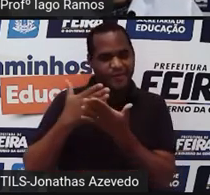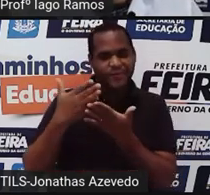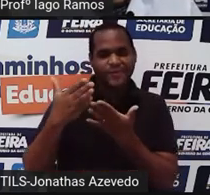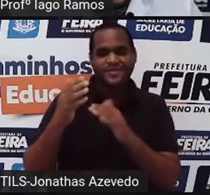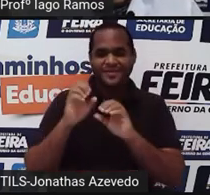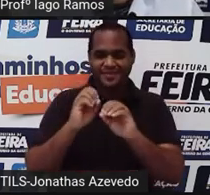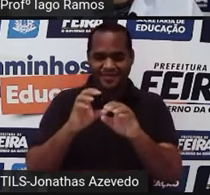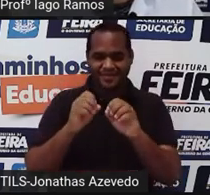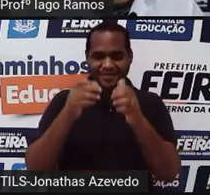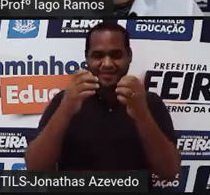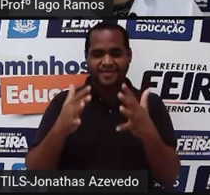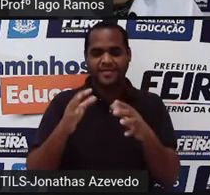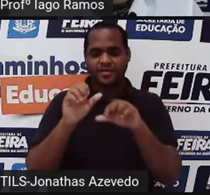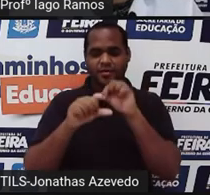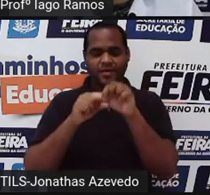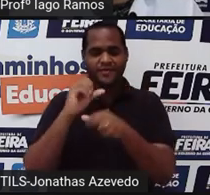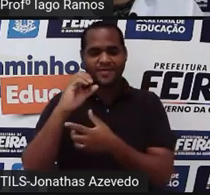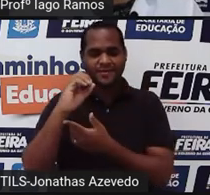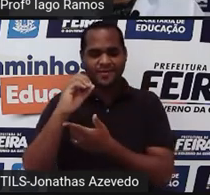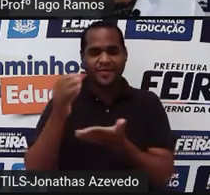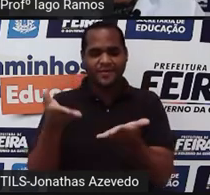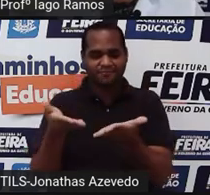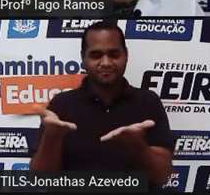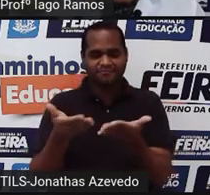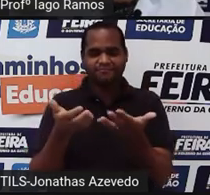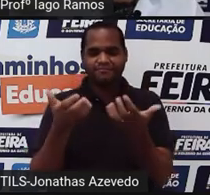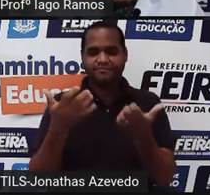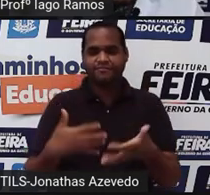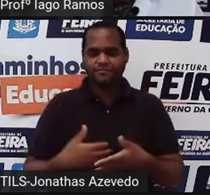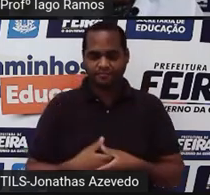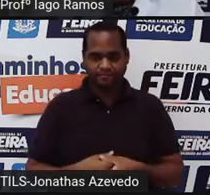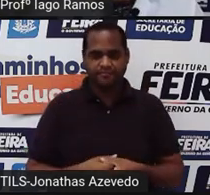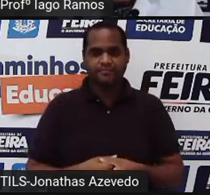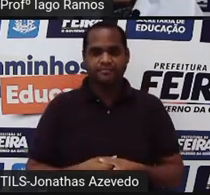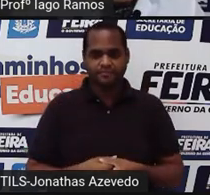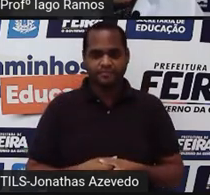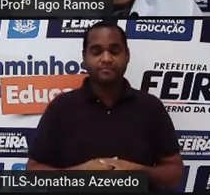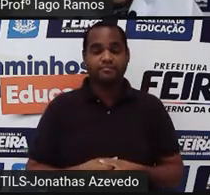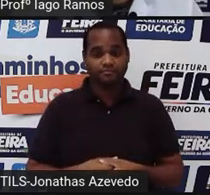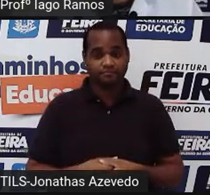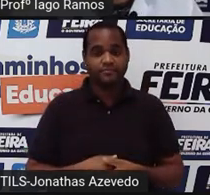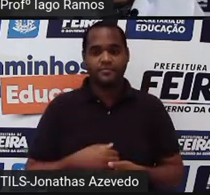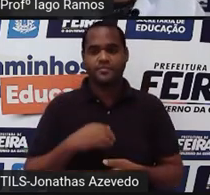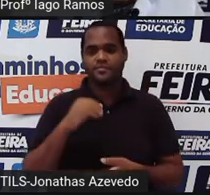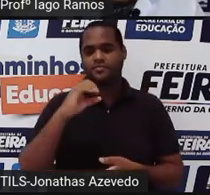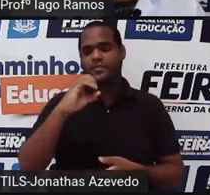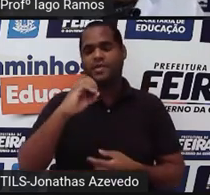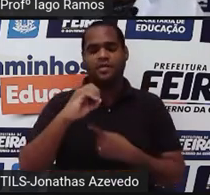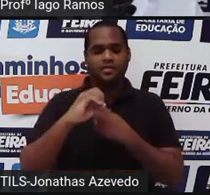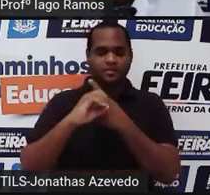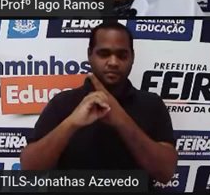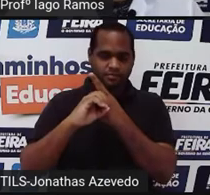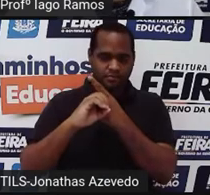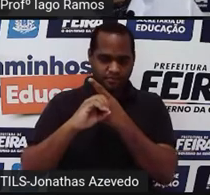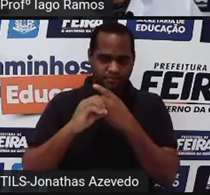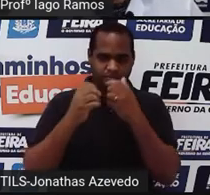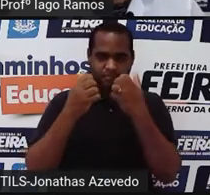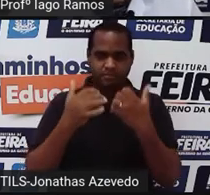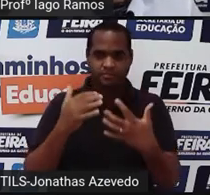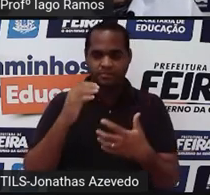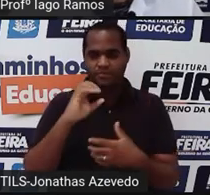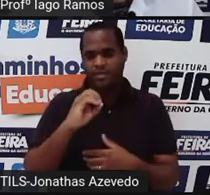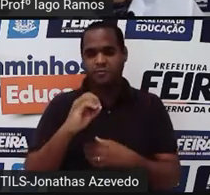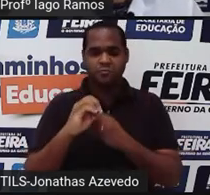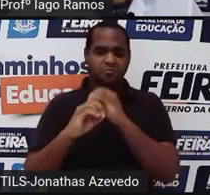início aqui e fazer com 0. Por exemplo, eu vou pegar a potência 0 elevado a 1 para encontrar 0 elevado a